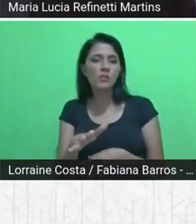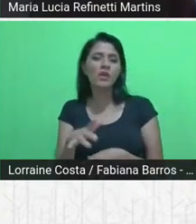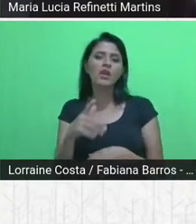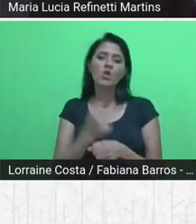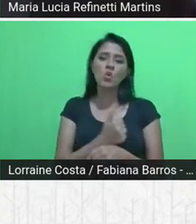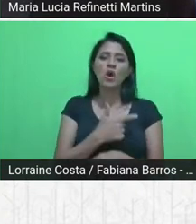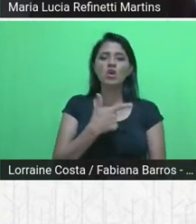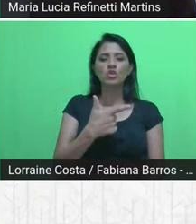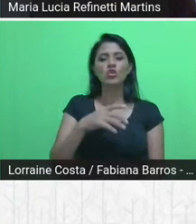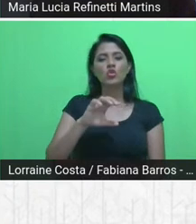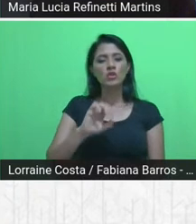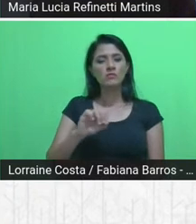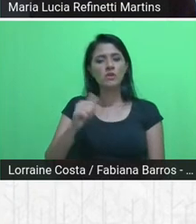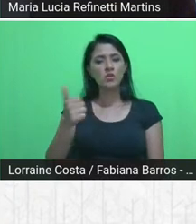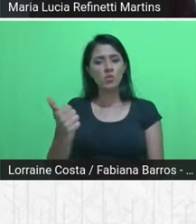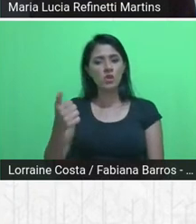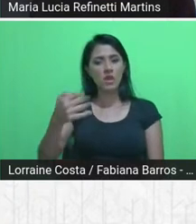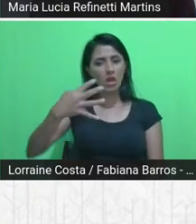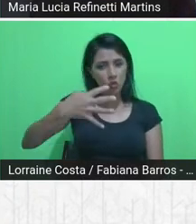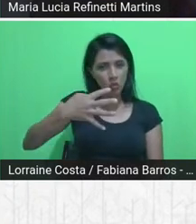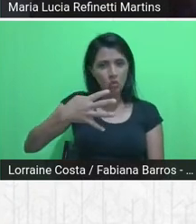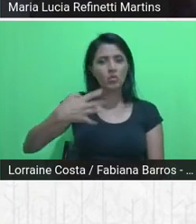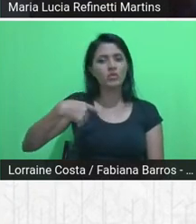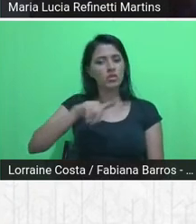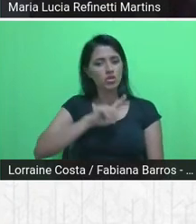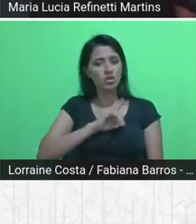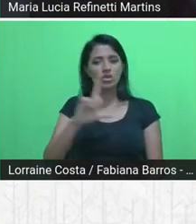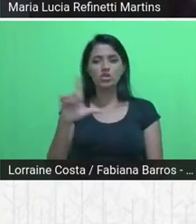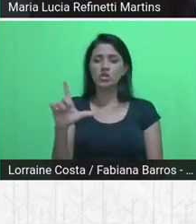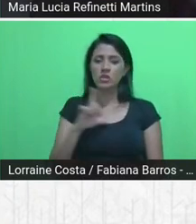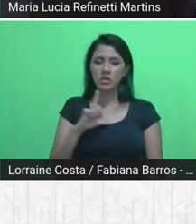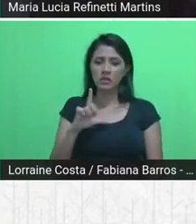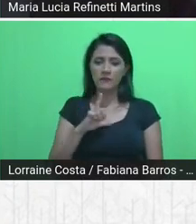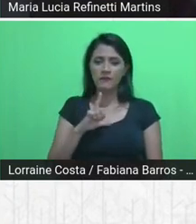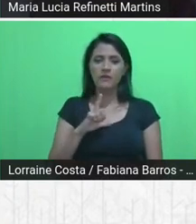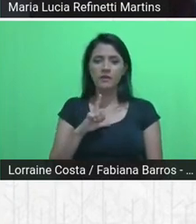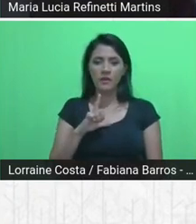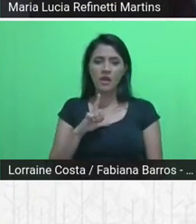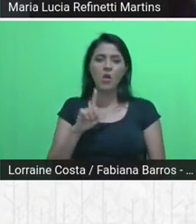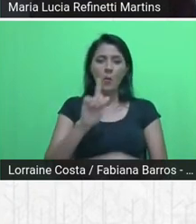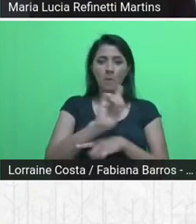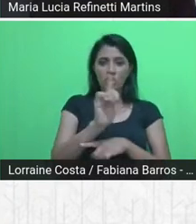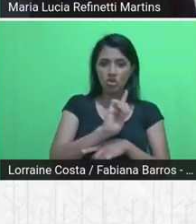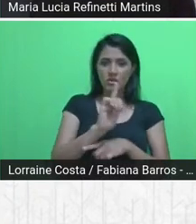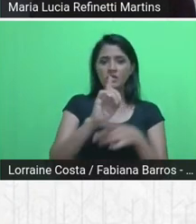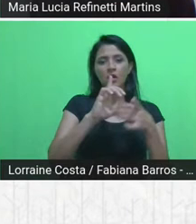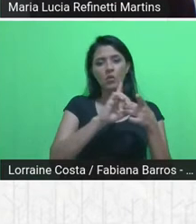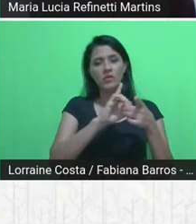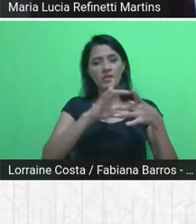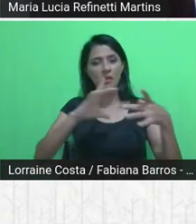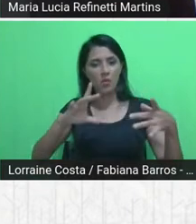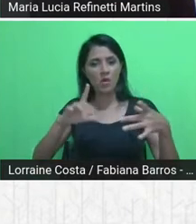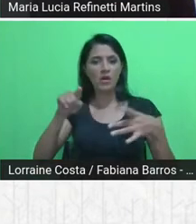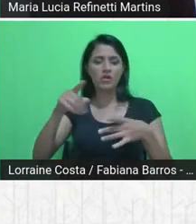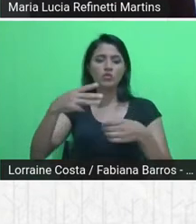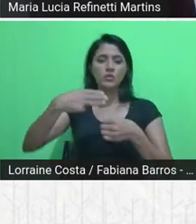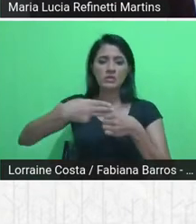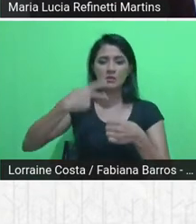2014, que a gente teve uma gestão democrática no município de São Paulo com